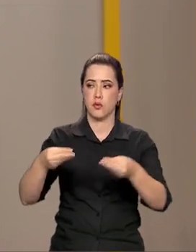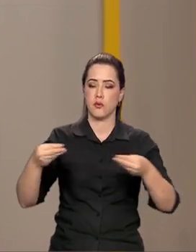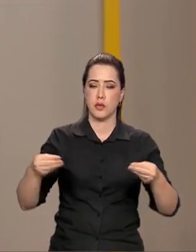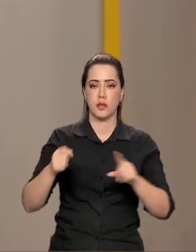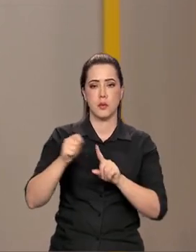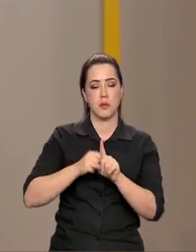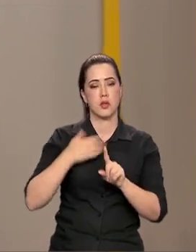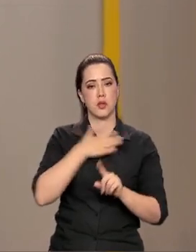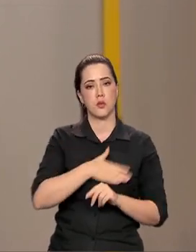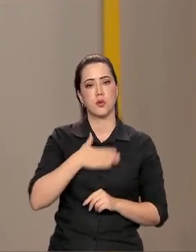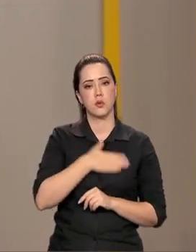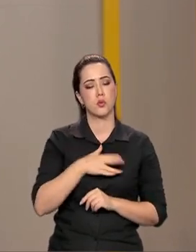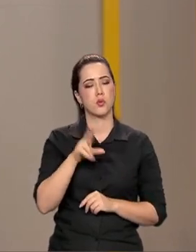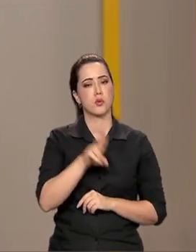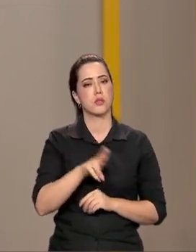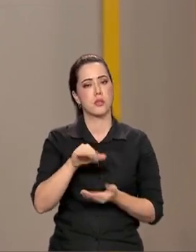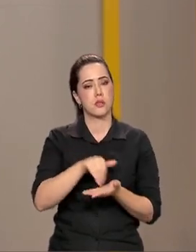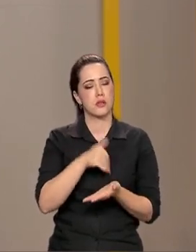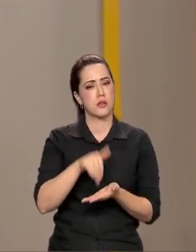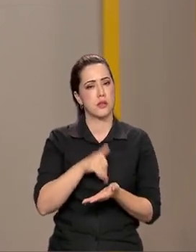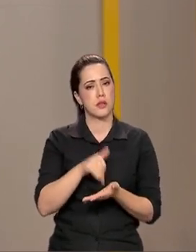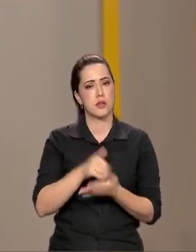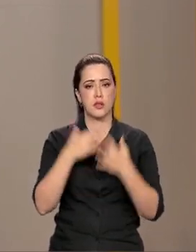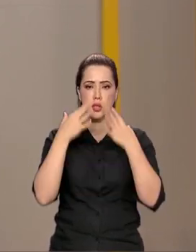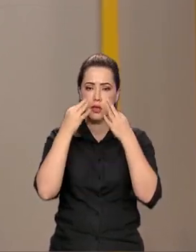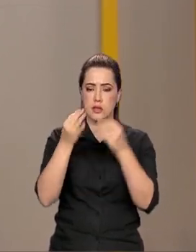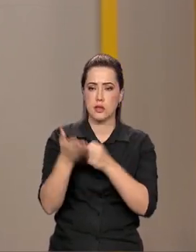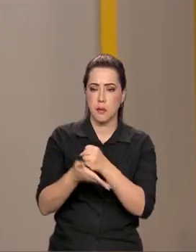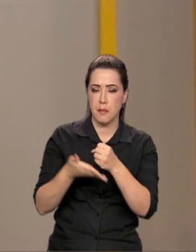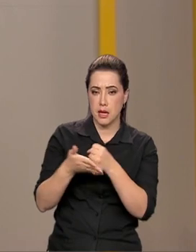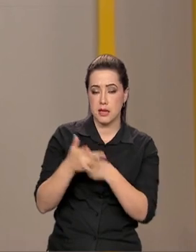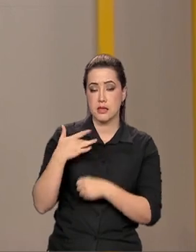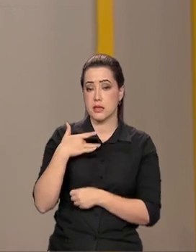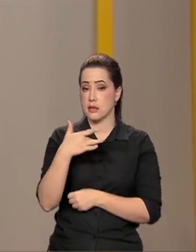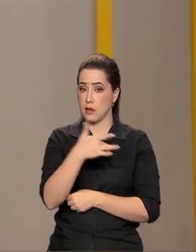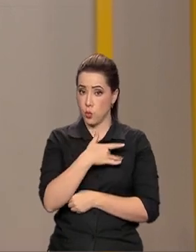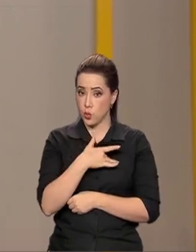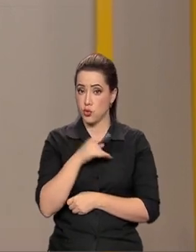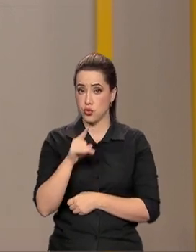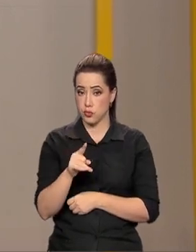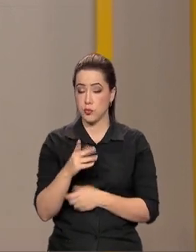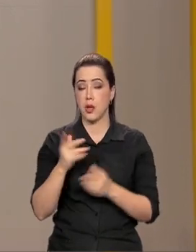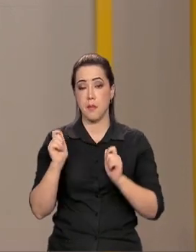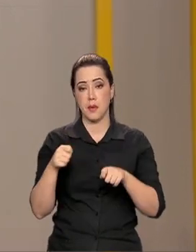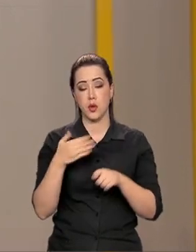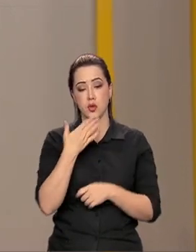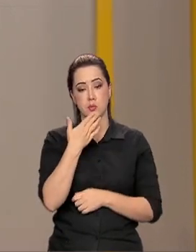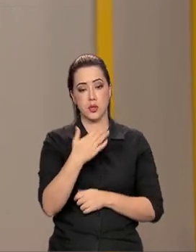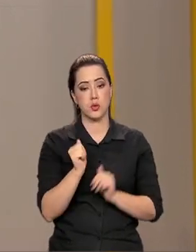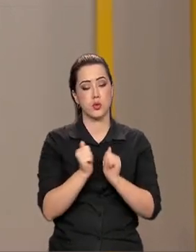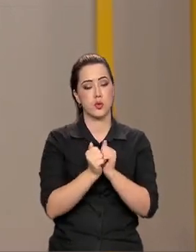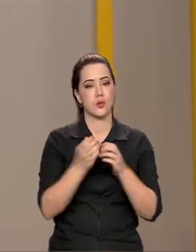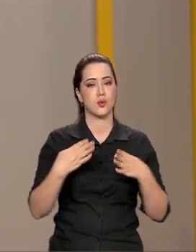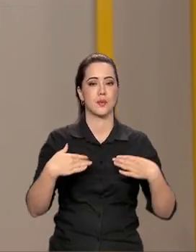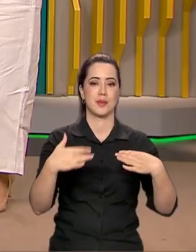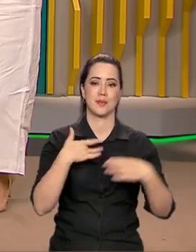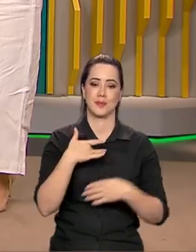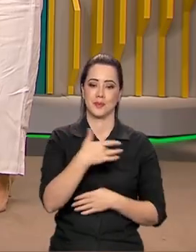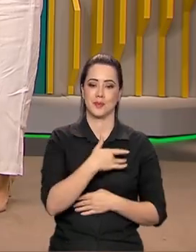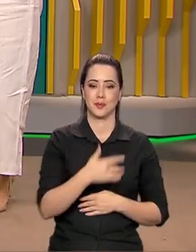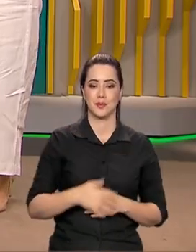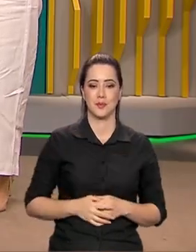agosto por meio da Secretaria de Atenção Primária à Saúde. A solicitação pode ser feita junto ao Ministério da Saúde.